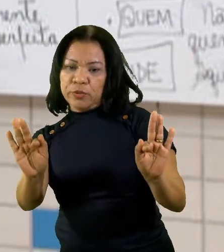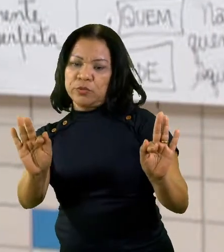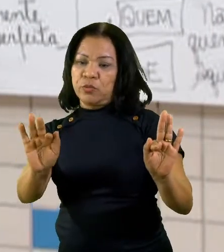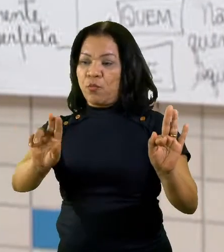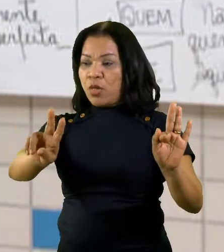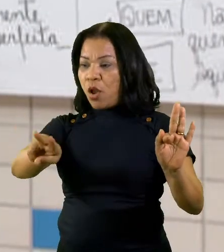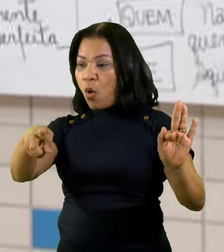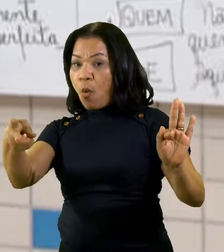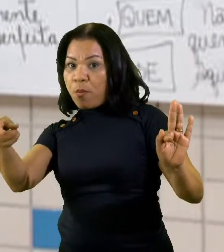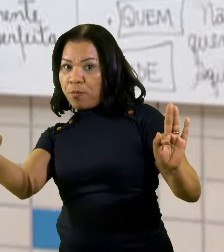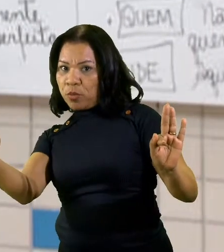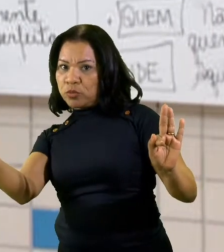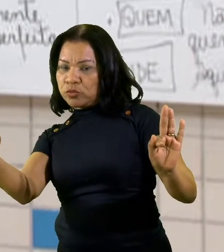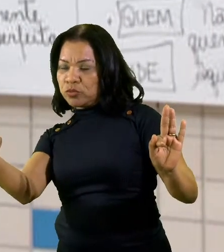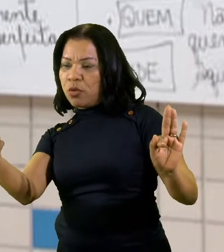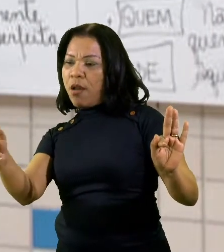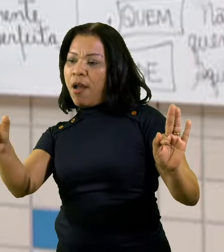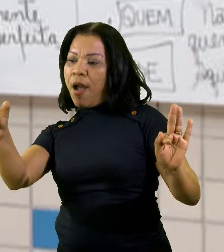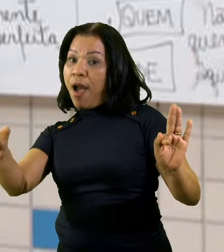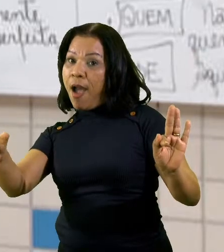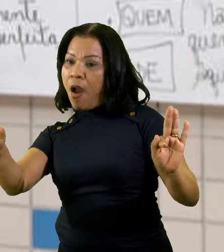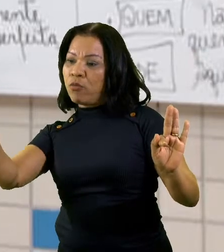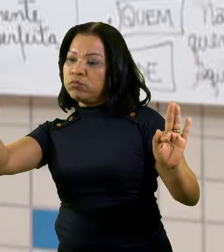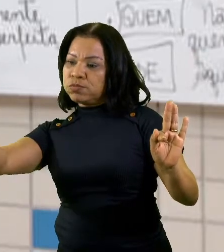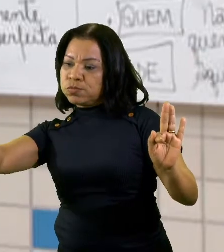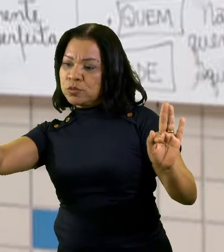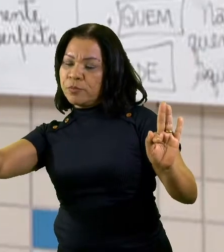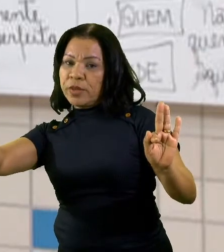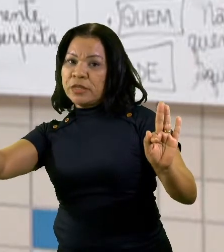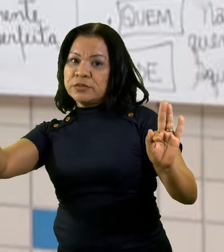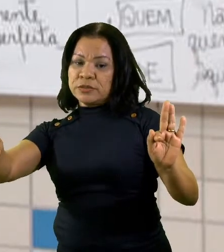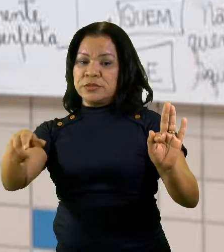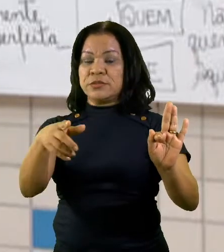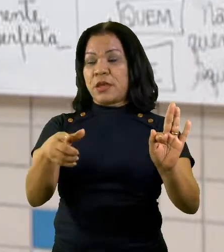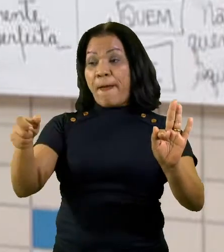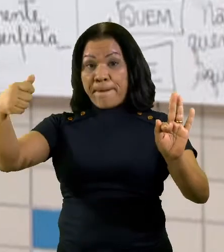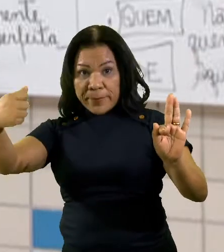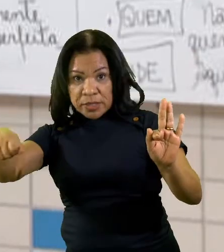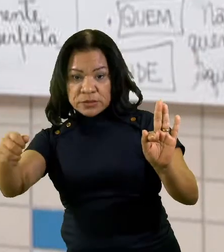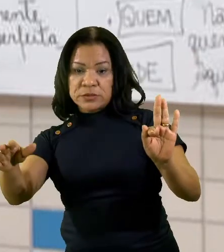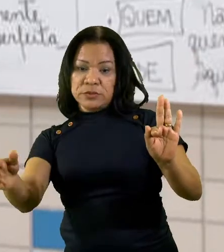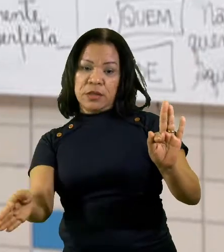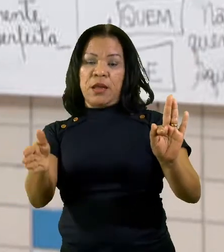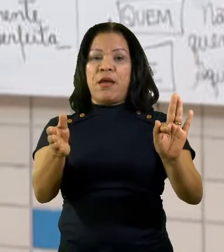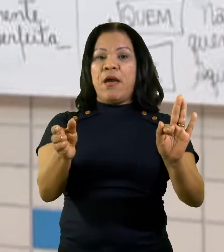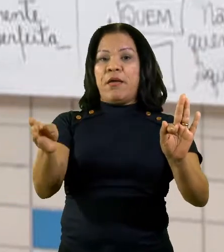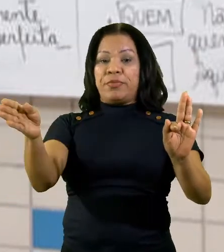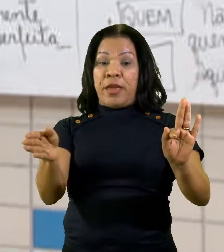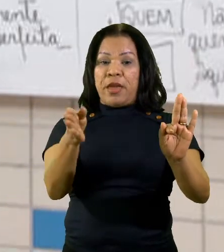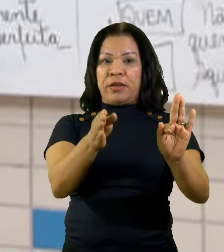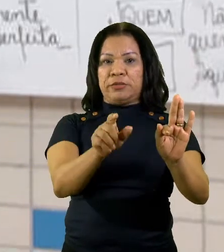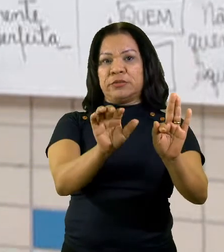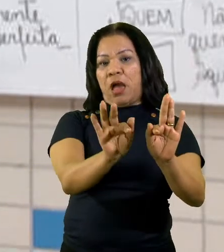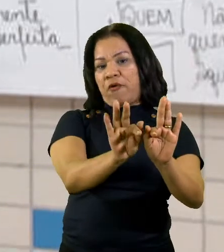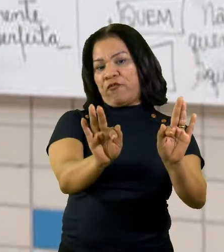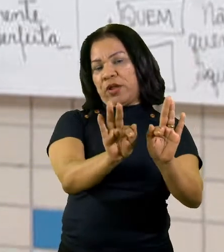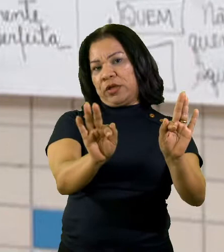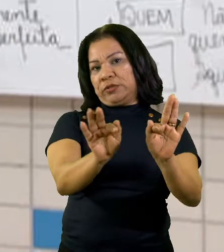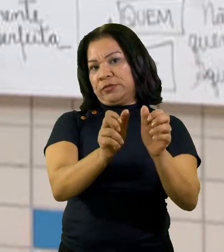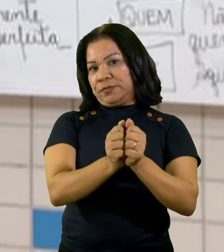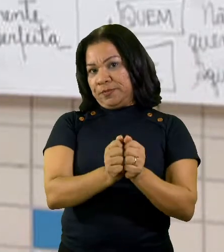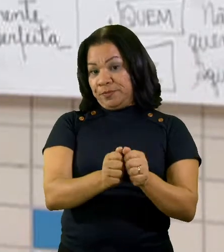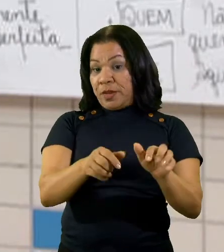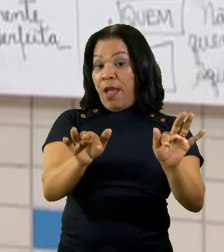oração depende da primeira oração. Sintaticamente, essa primeira oração é chamada de oração